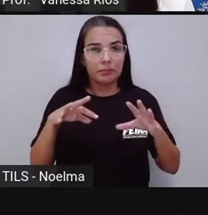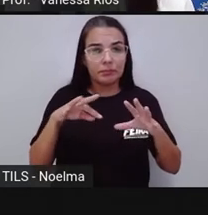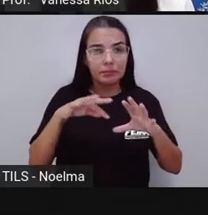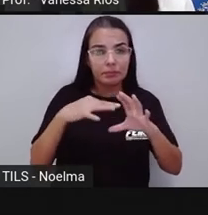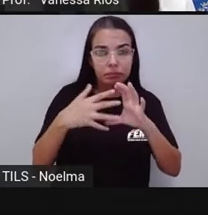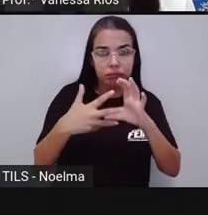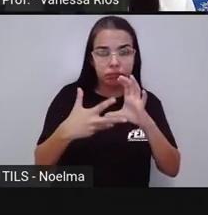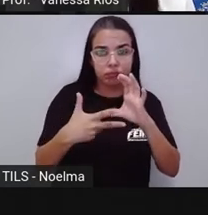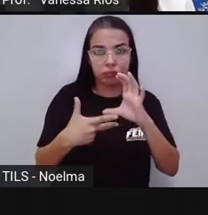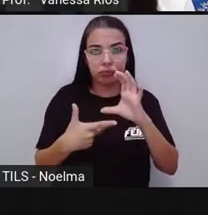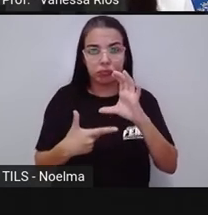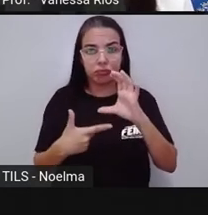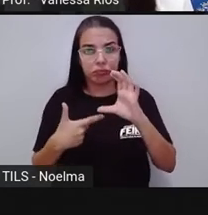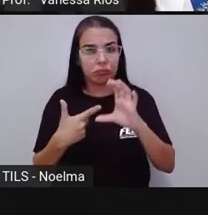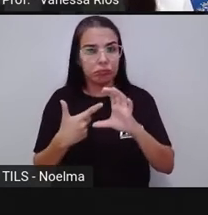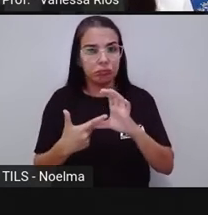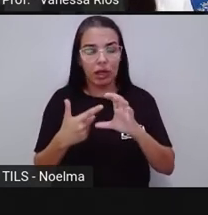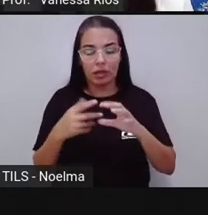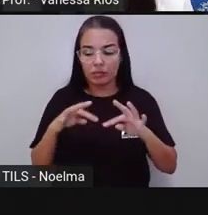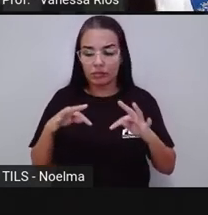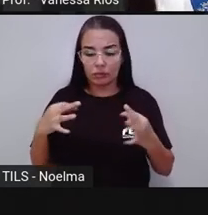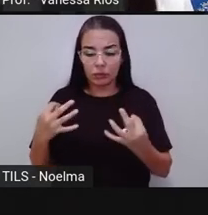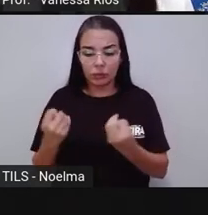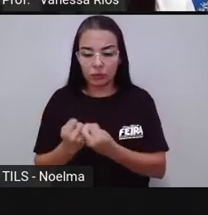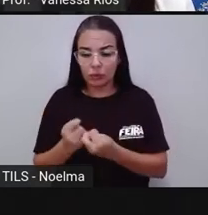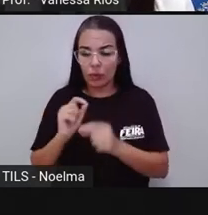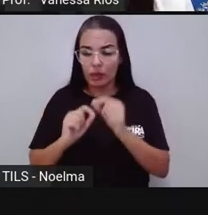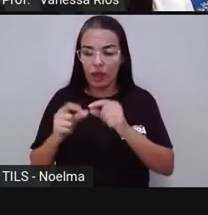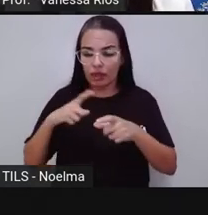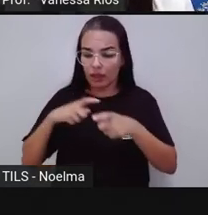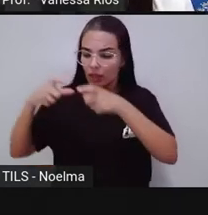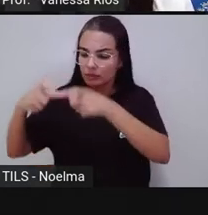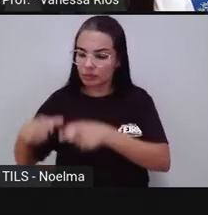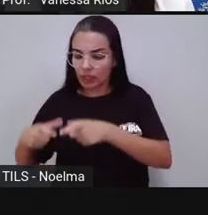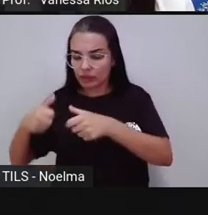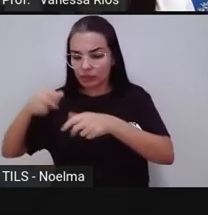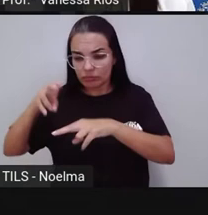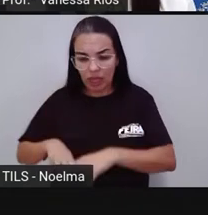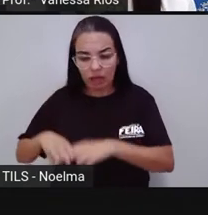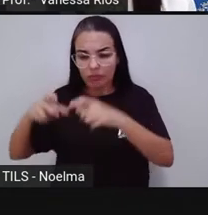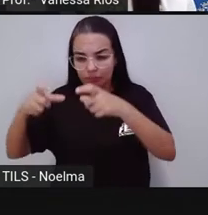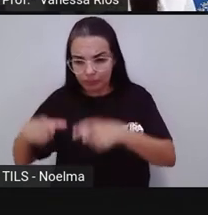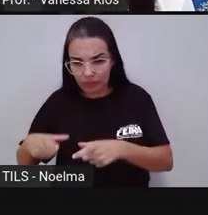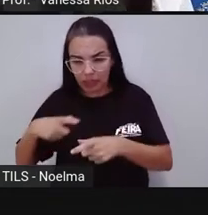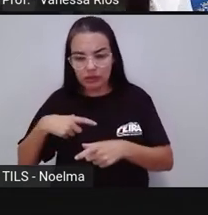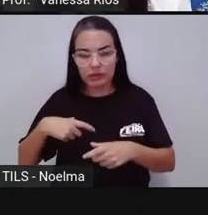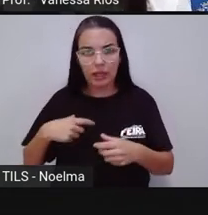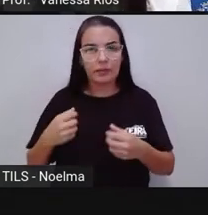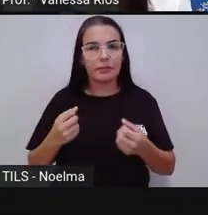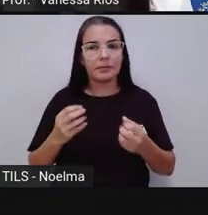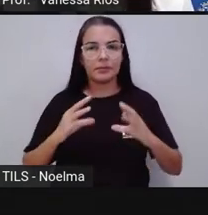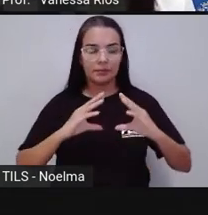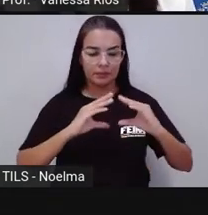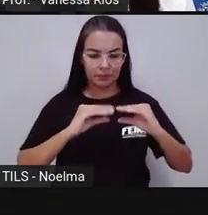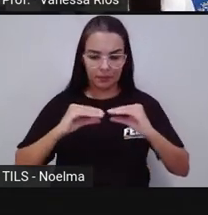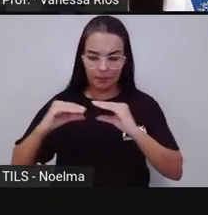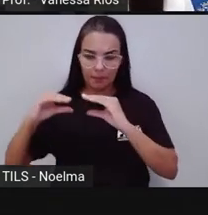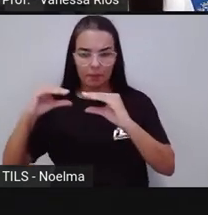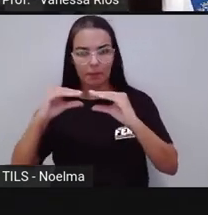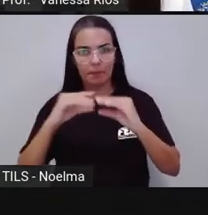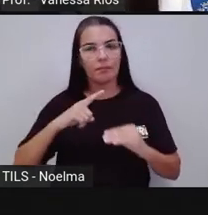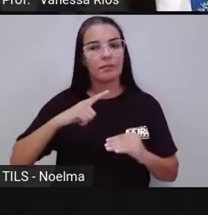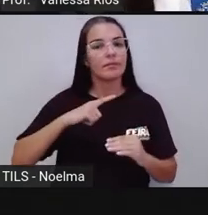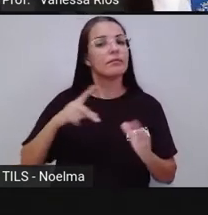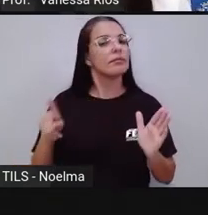da matéria, né? Tudo aquilo que ocupa lugar no espaço e que possui massa. Então, entre outras características, entre